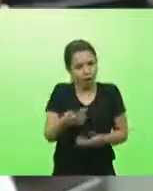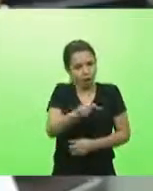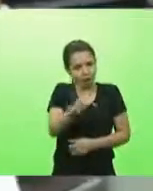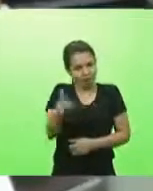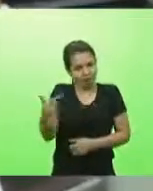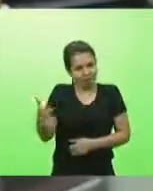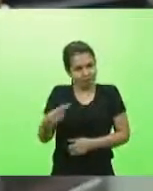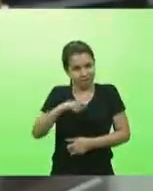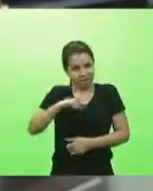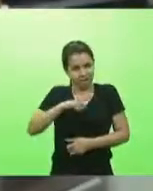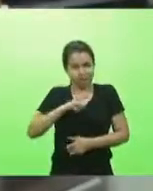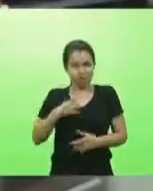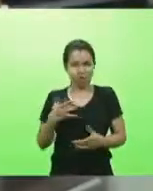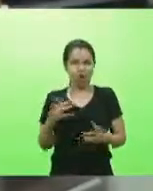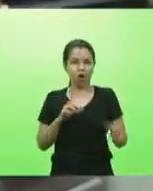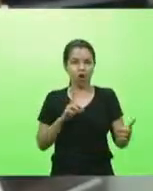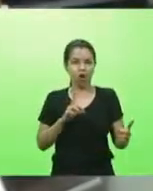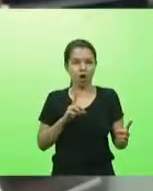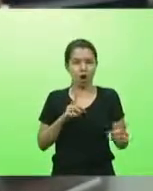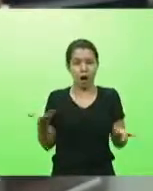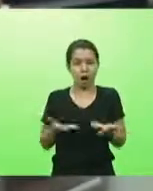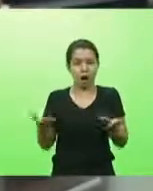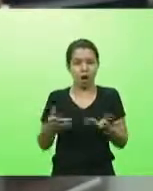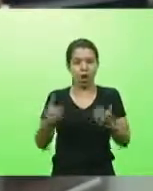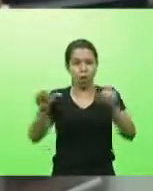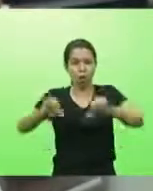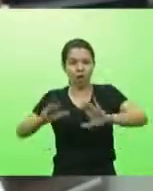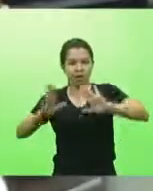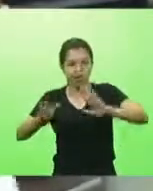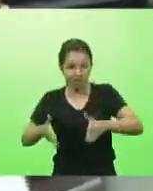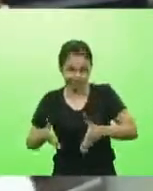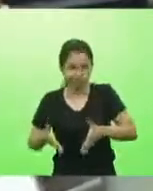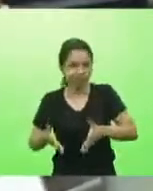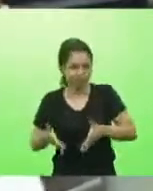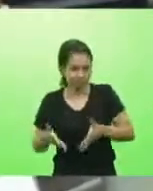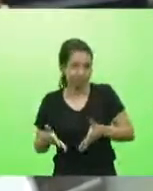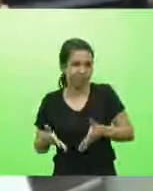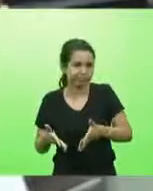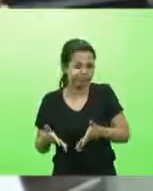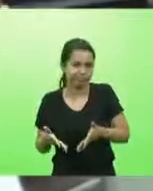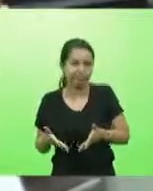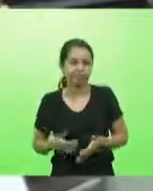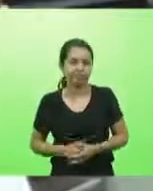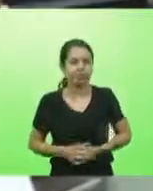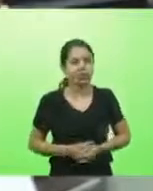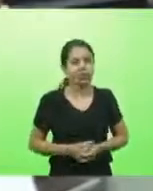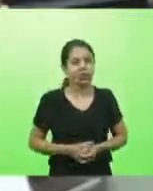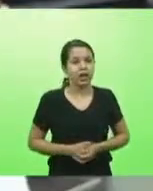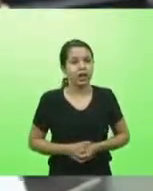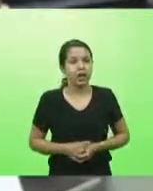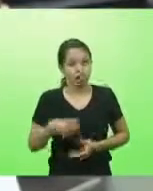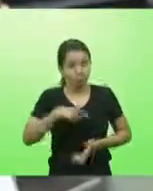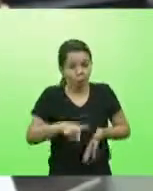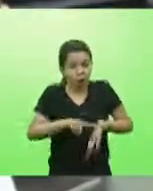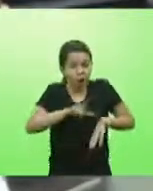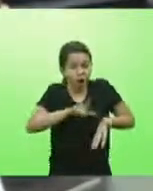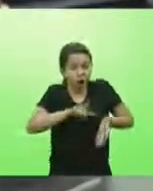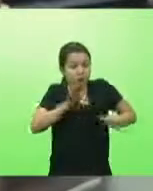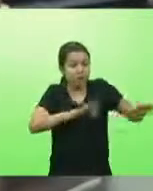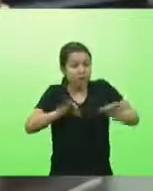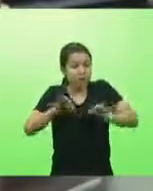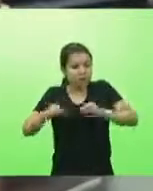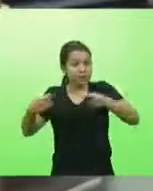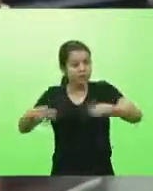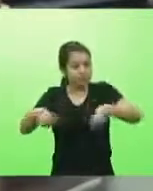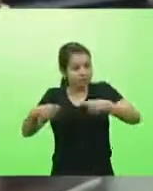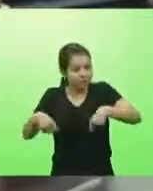reação correr atrás do prejuízo reação quando aquela gente a gente corre atrás tá e tá sendo uma vergonha